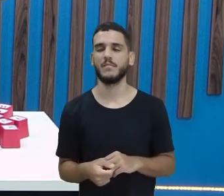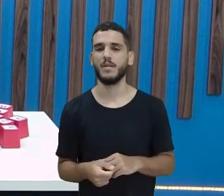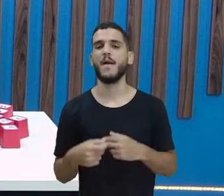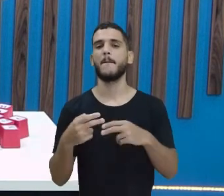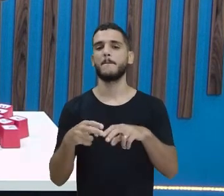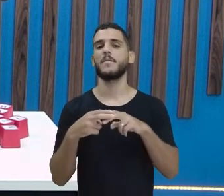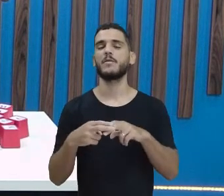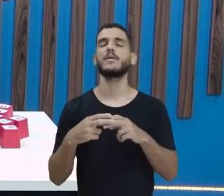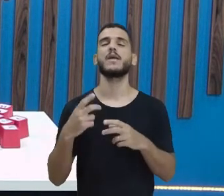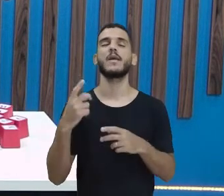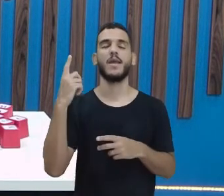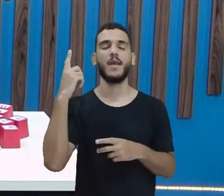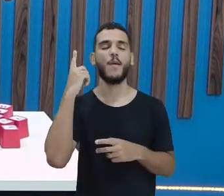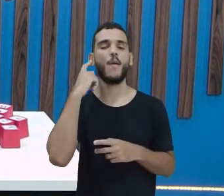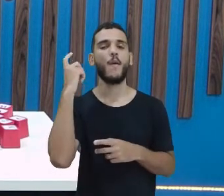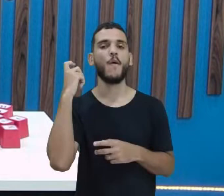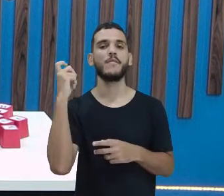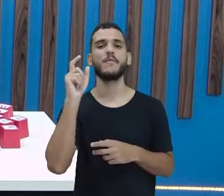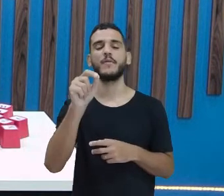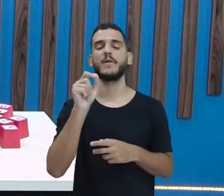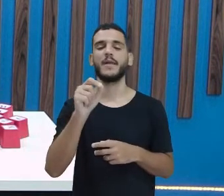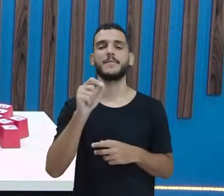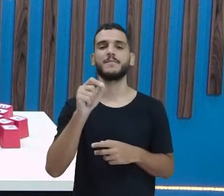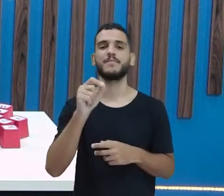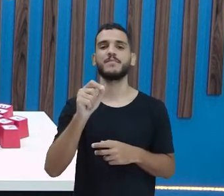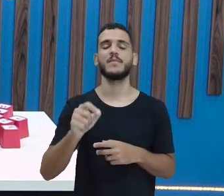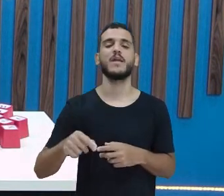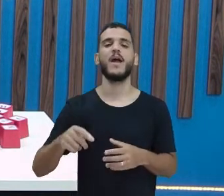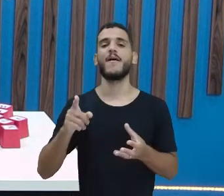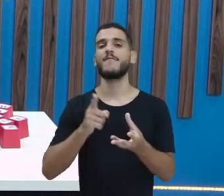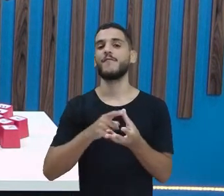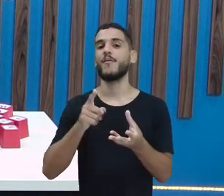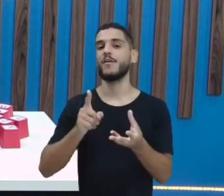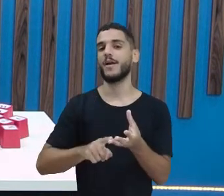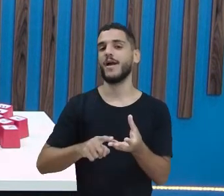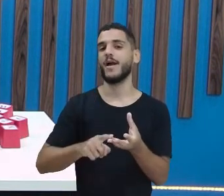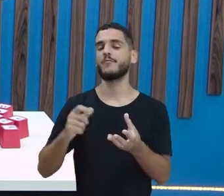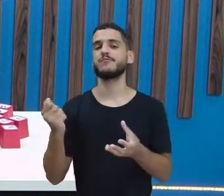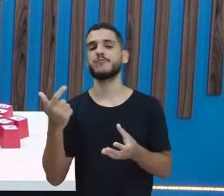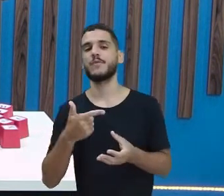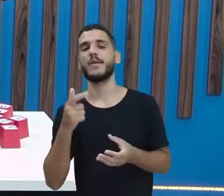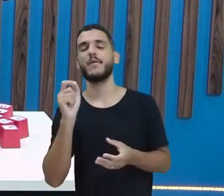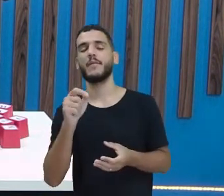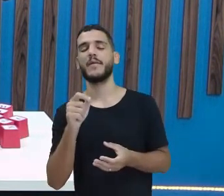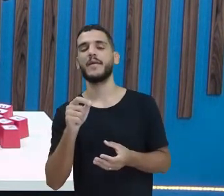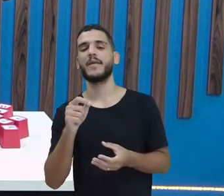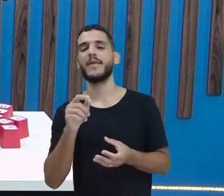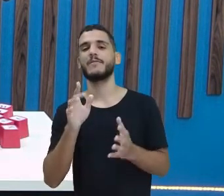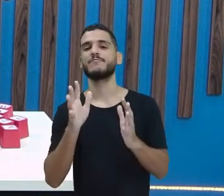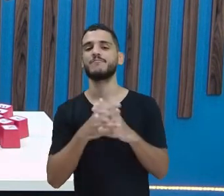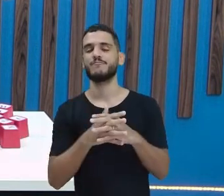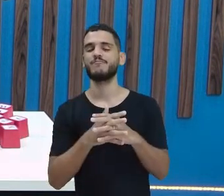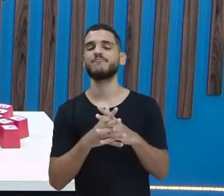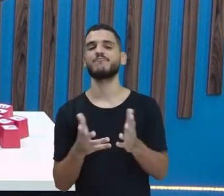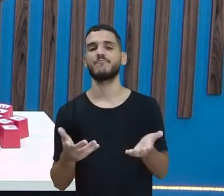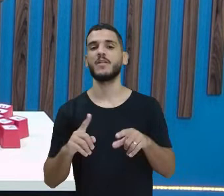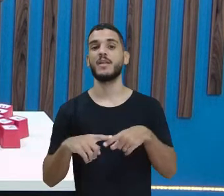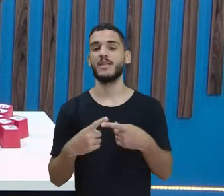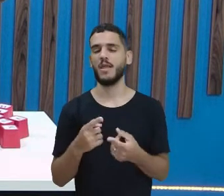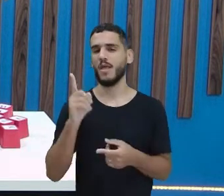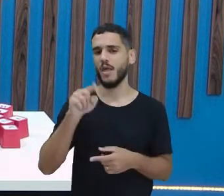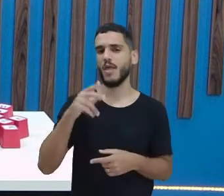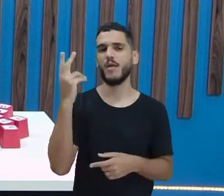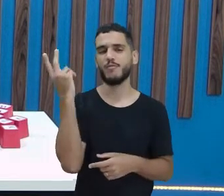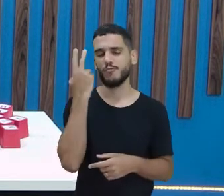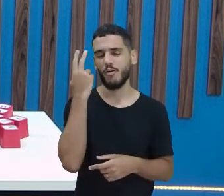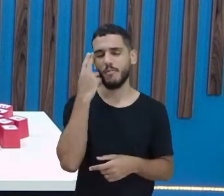escuta mais o som da vogal do que das consolantes, não é? Então é comum,